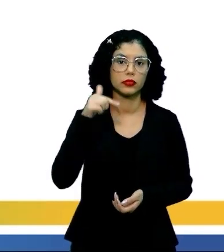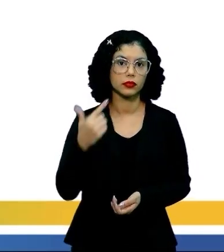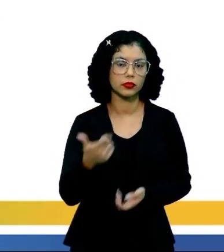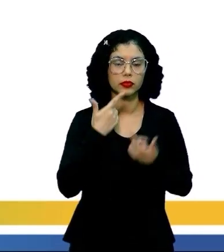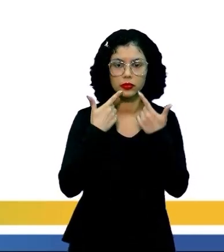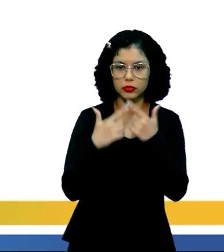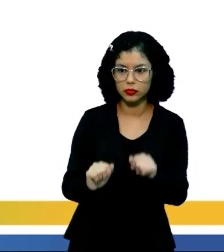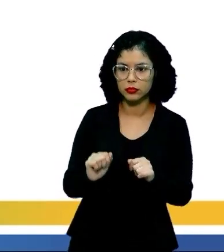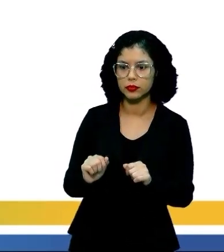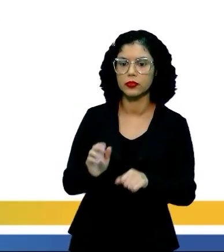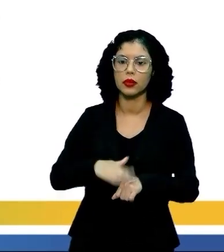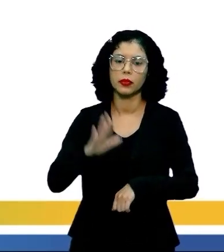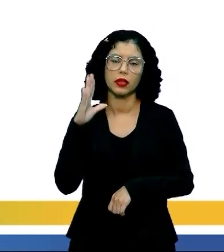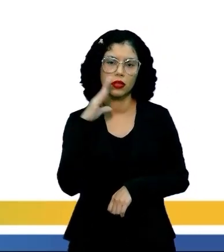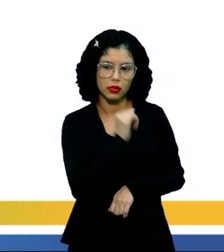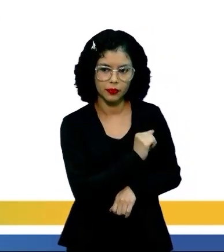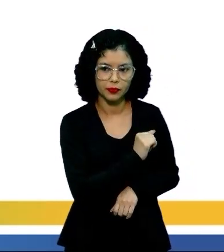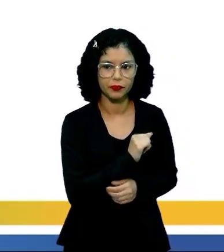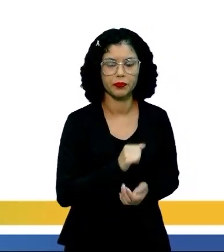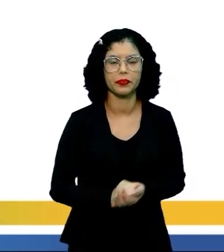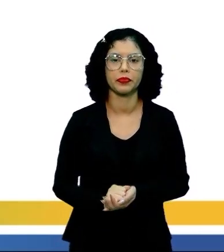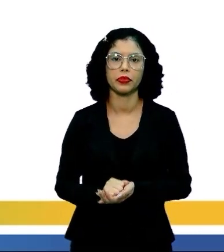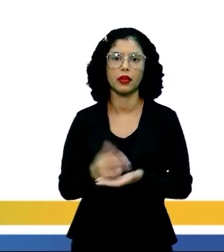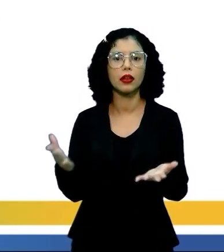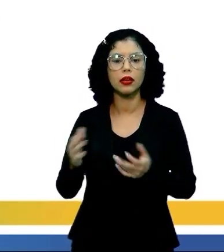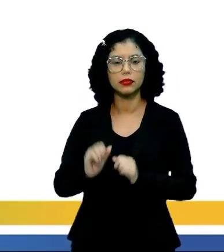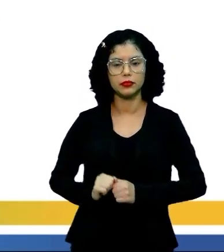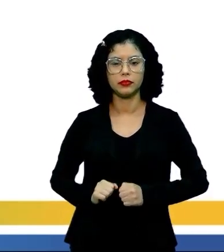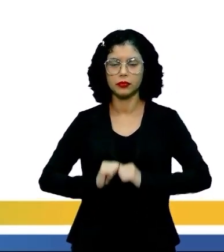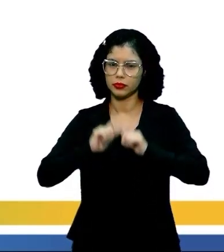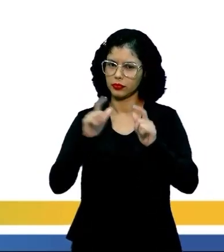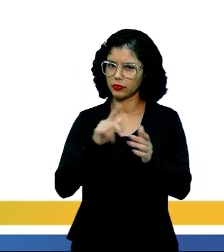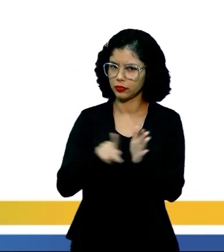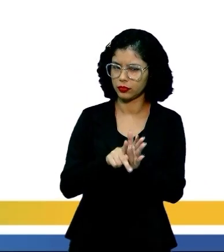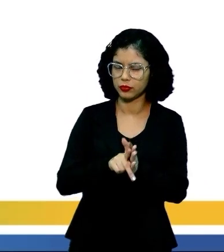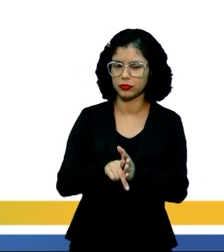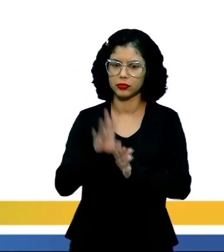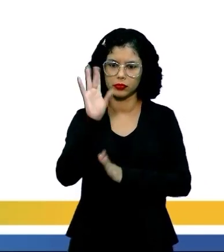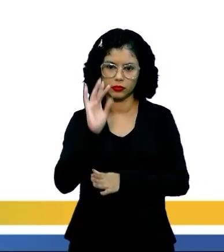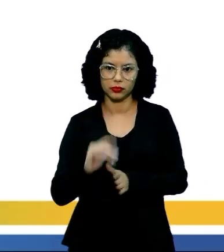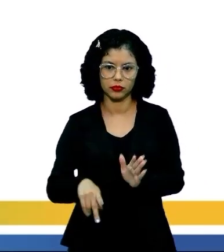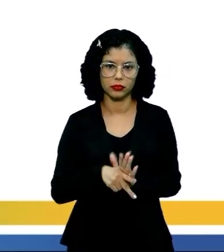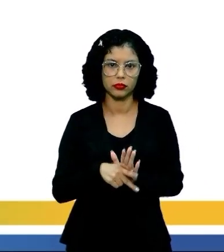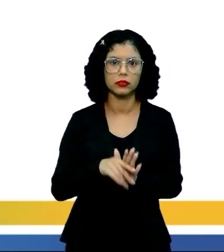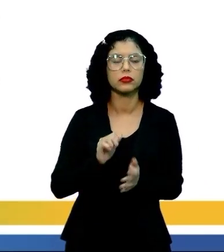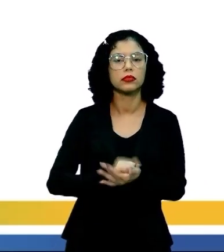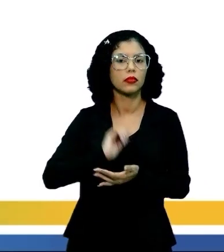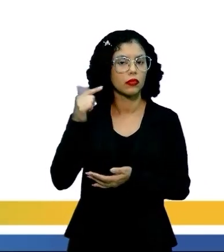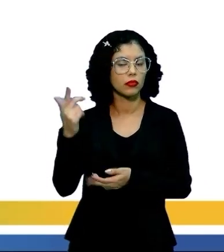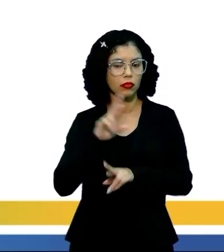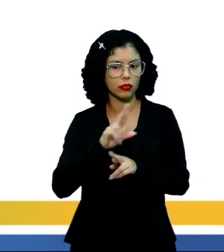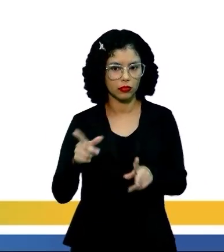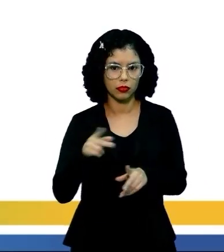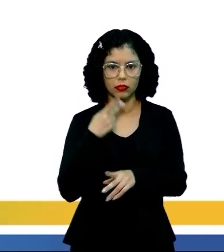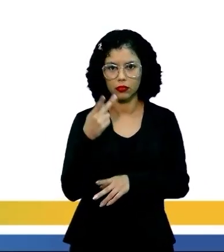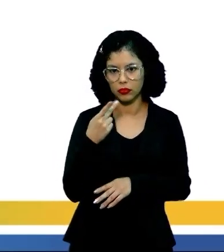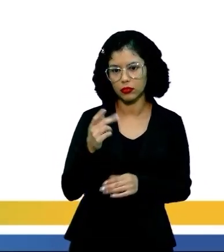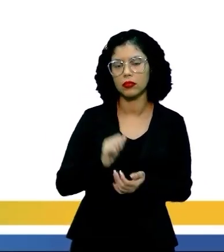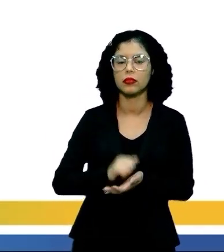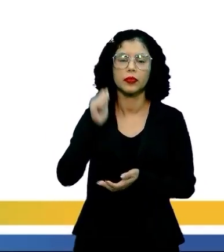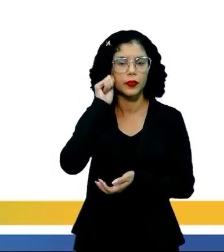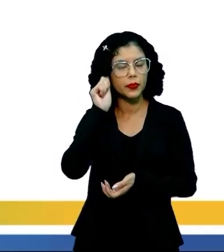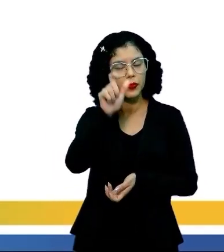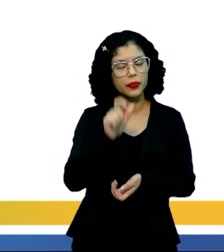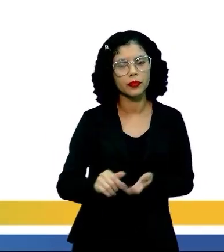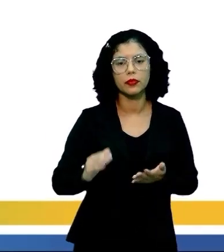aquela linguagem mais rápida, tá? A espontaneidade é a sua marca. Diferente de outros autores, como eu disse. Você deve ter